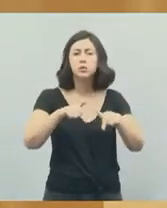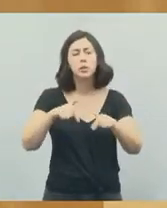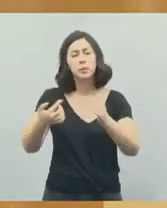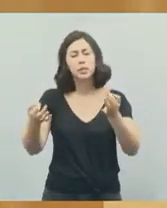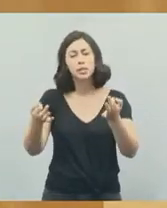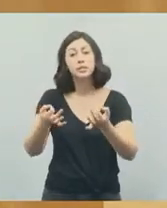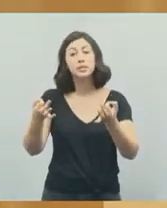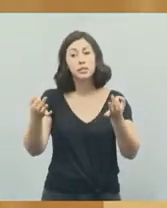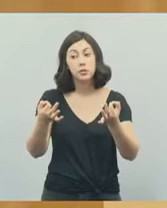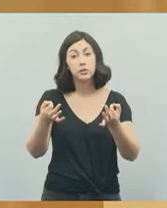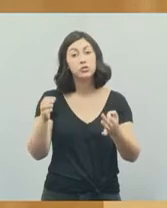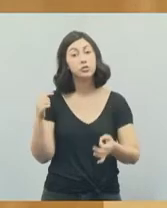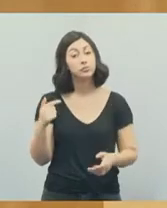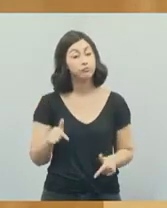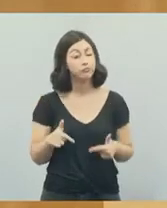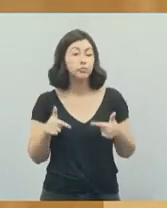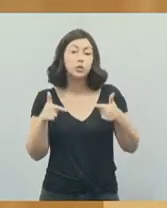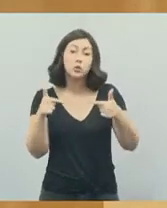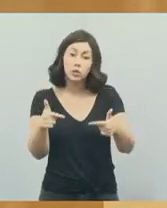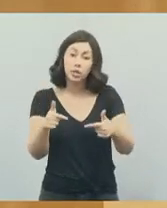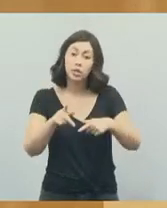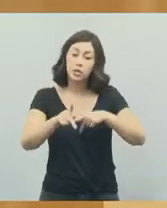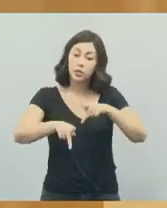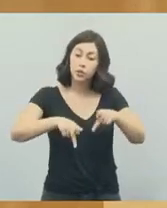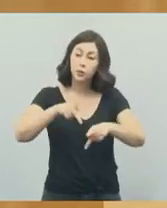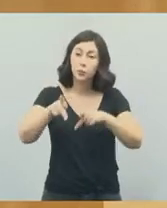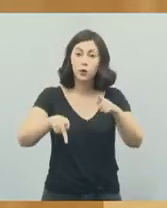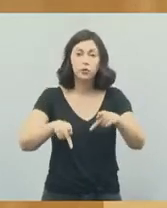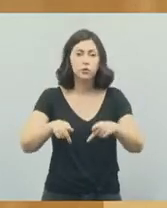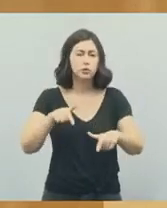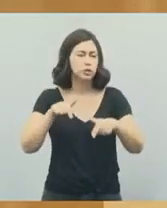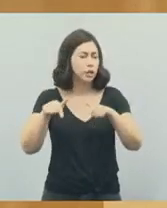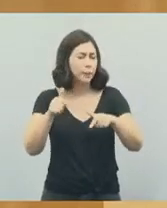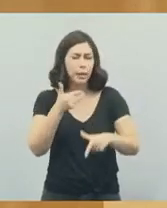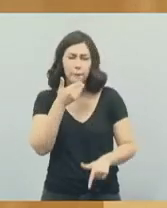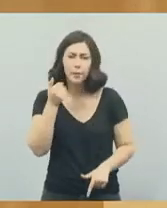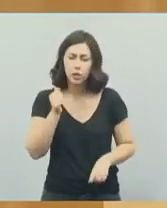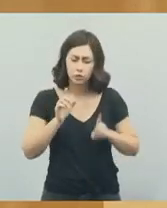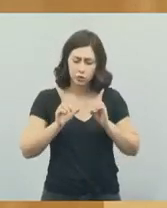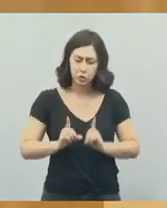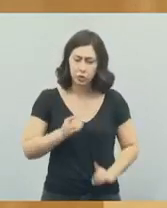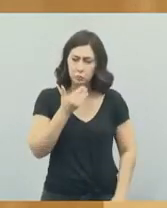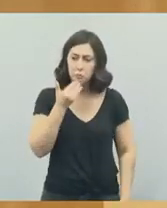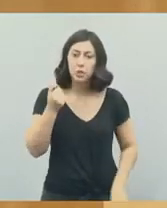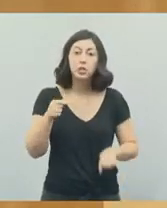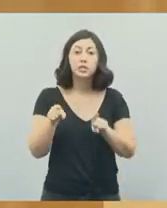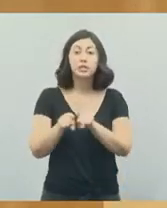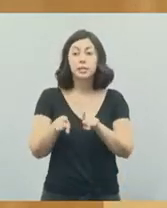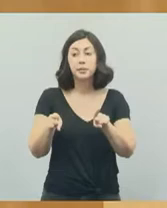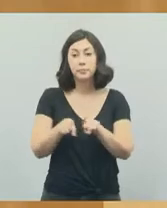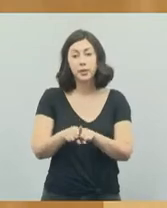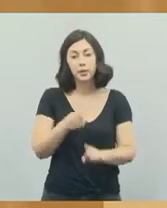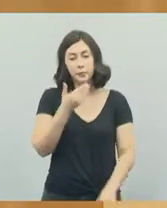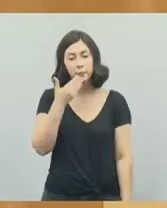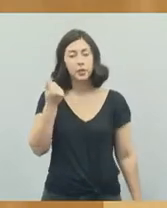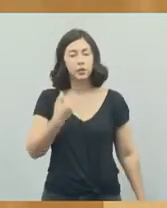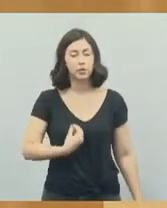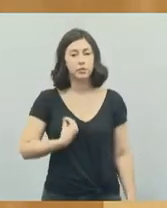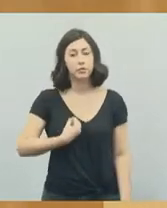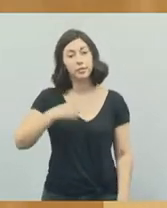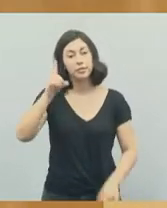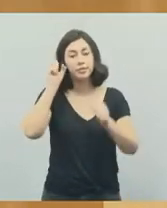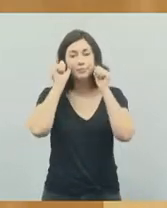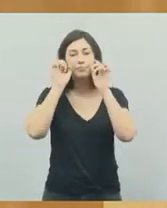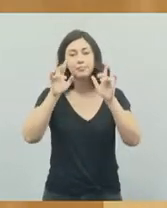excelente, e lutar, para que a população, tenha o melhor emprego, melhor dignidade, e o melhor, para se viver, que Deus